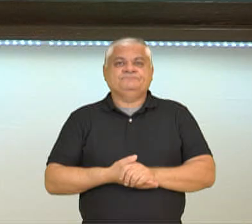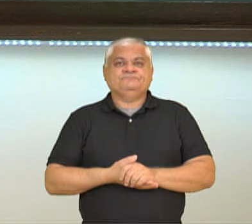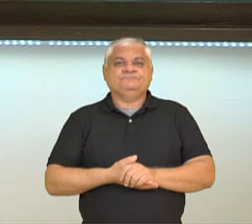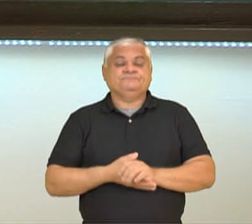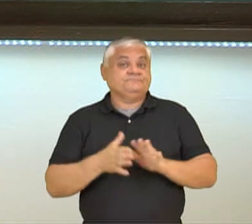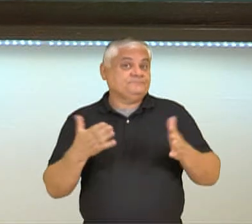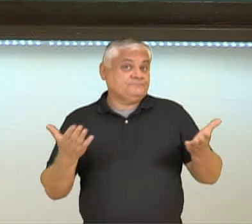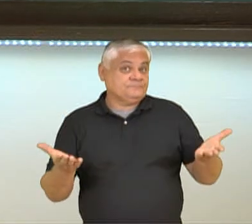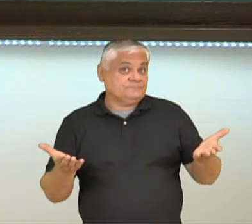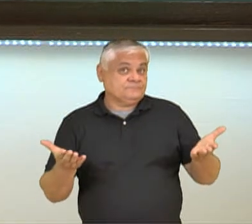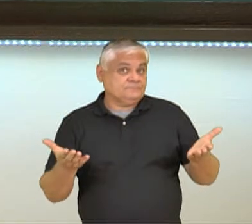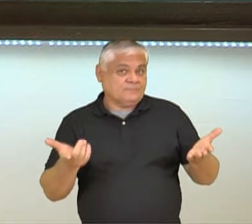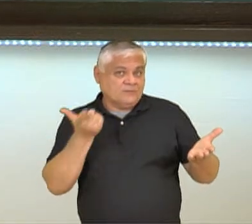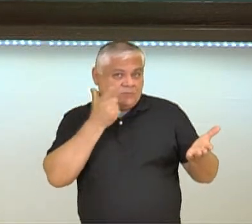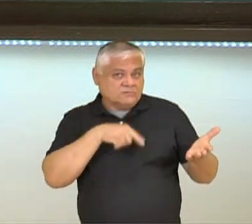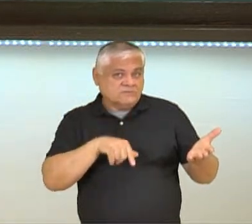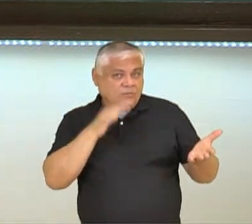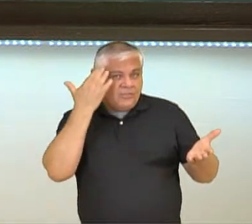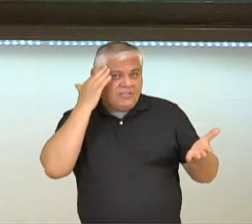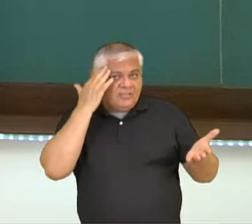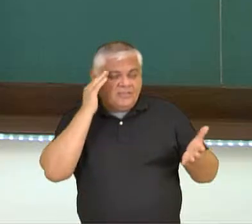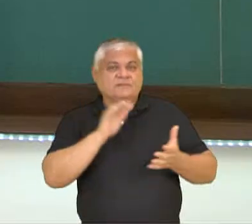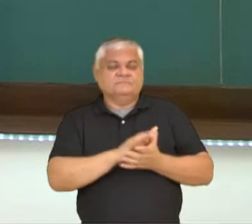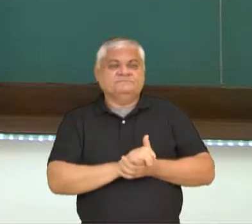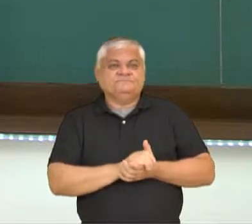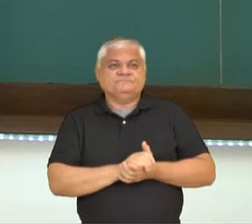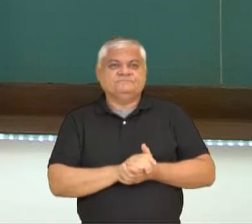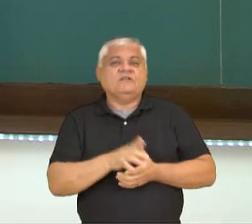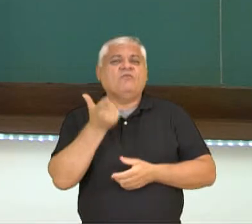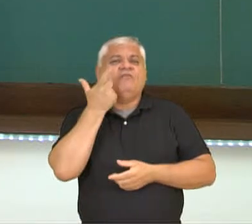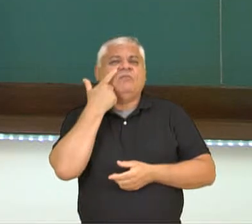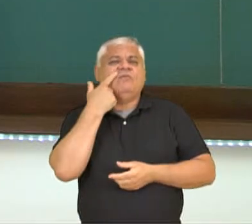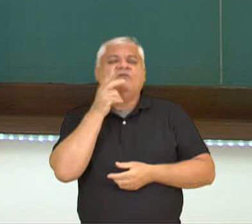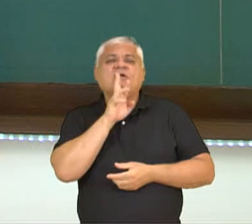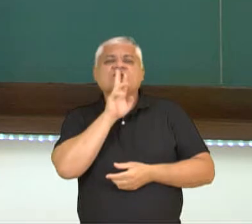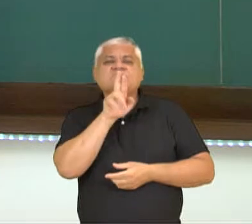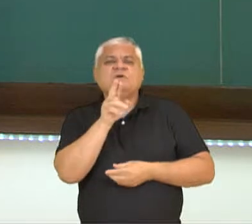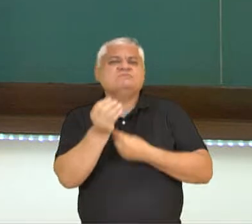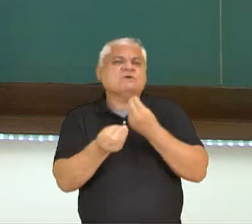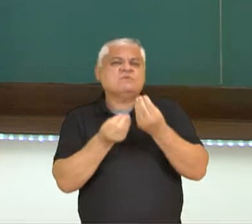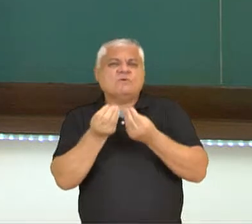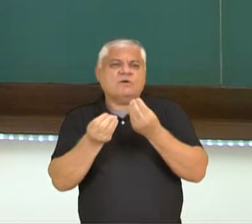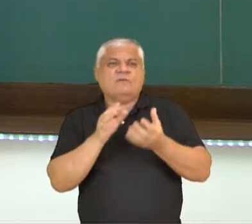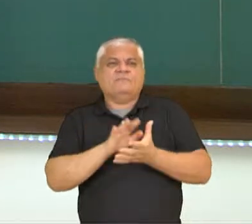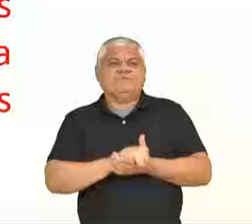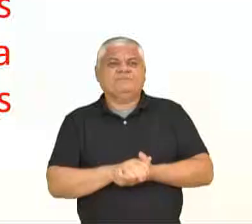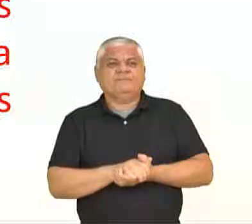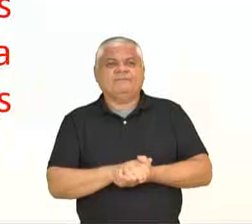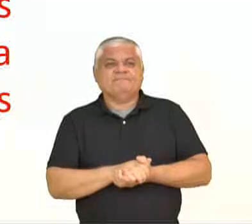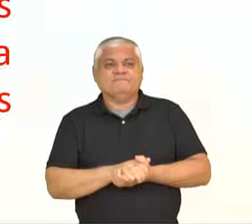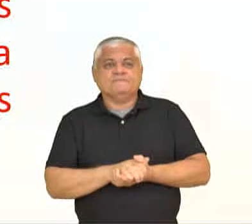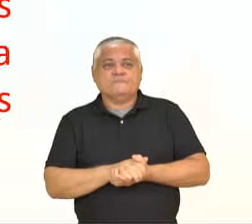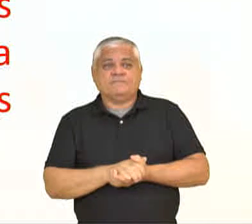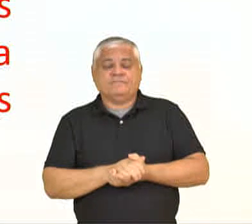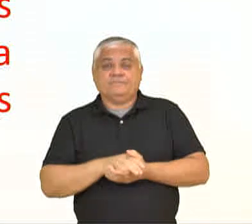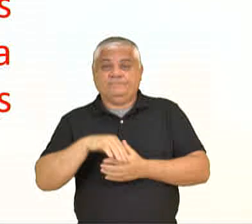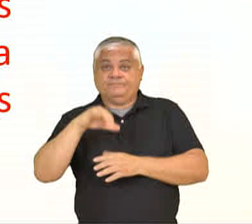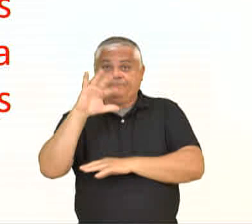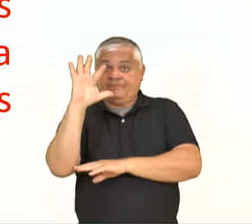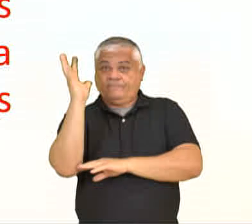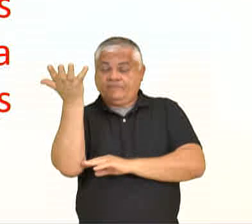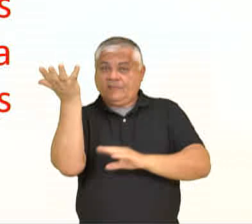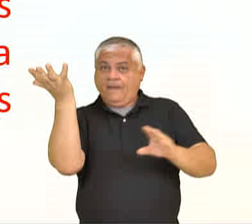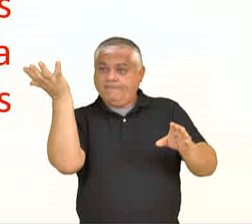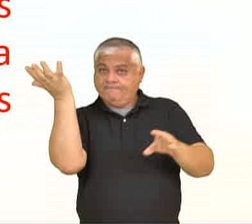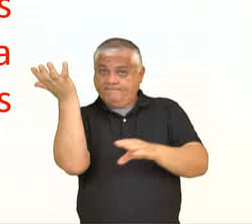E aí, pessoal? Conseguiram chegar no resultado? Vamos ver, então, uma sugestão de resposta. A gema apical